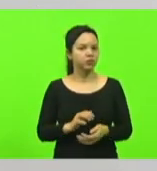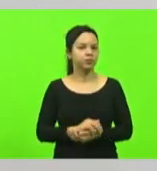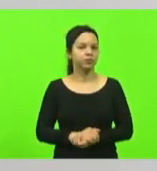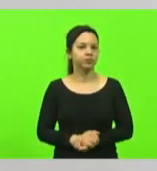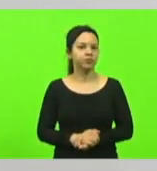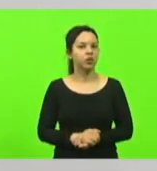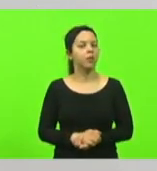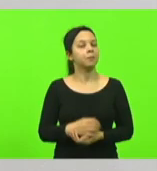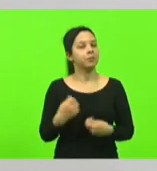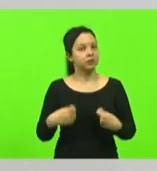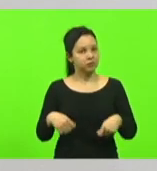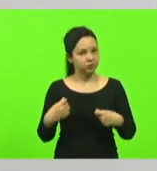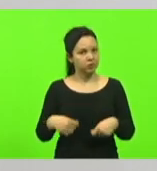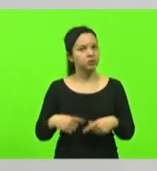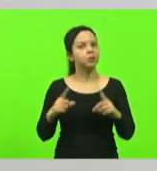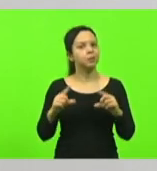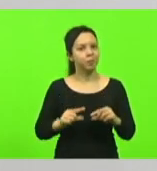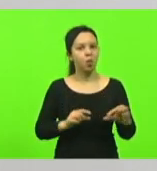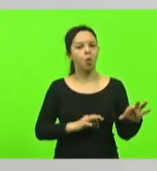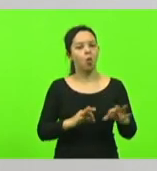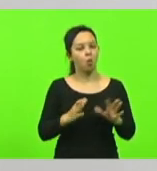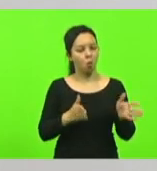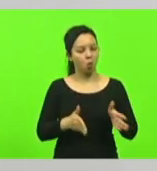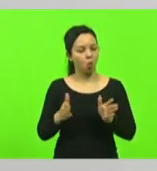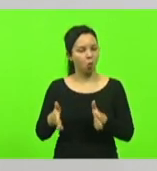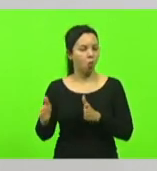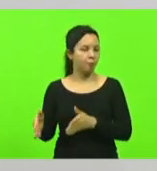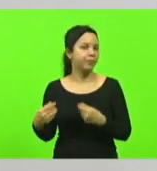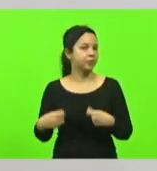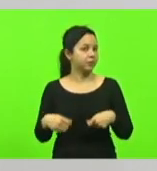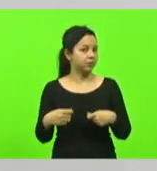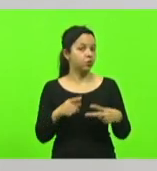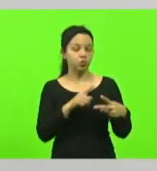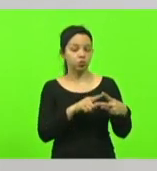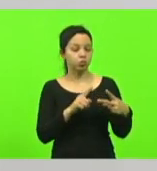de organização. De duas formas. Mas, primeiro,